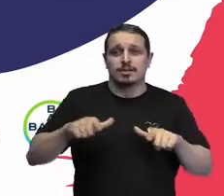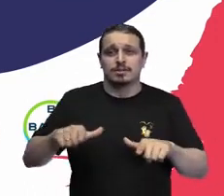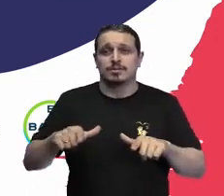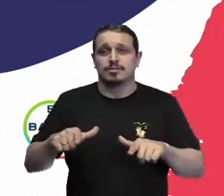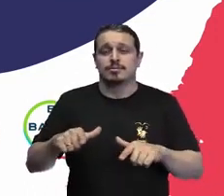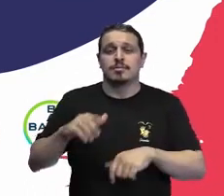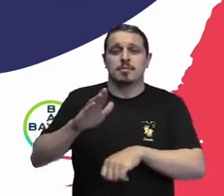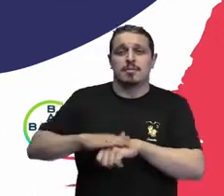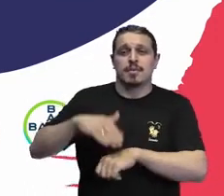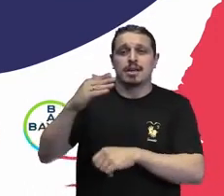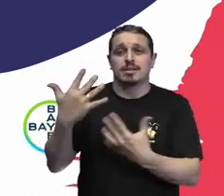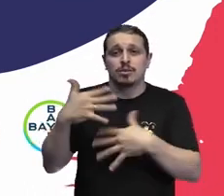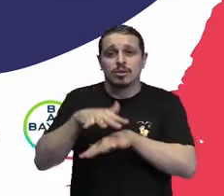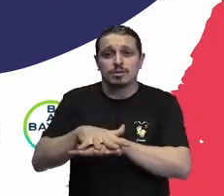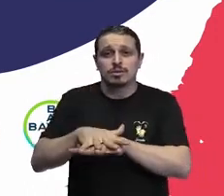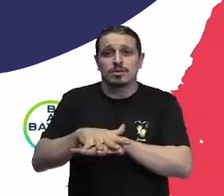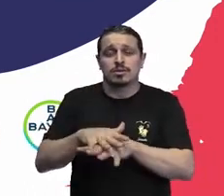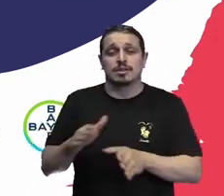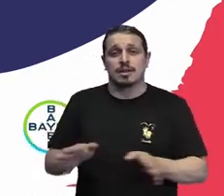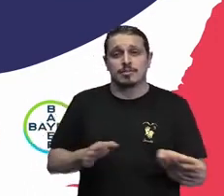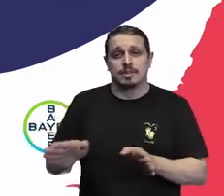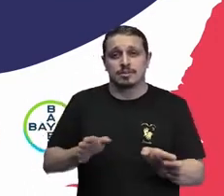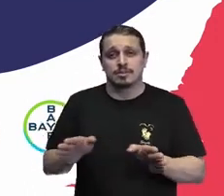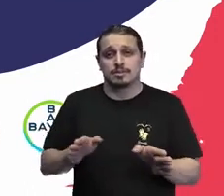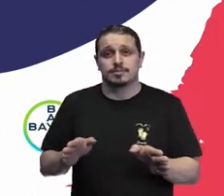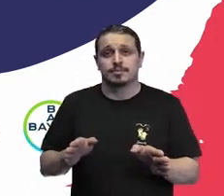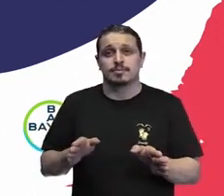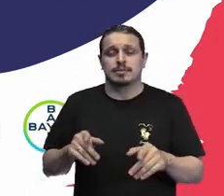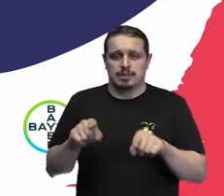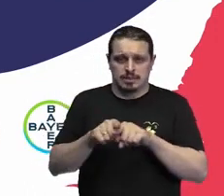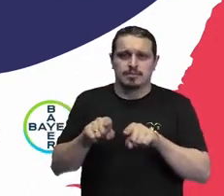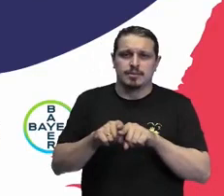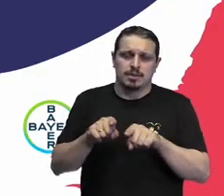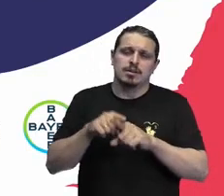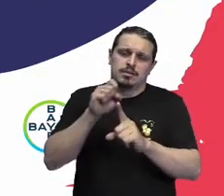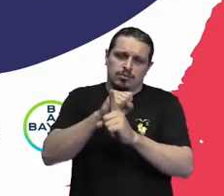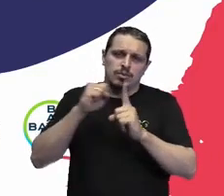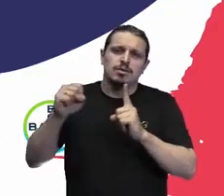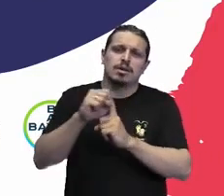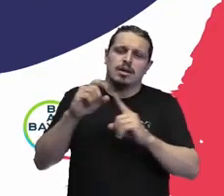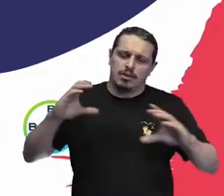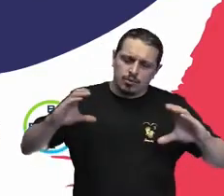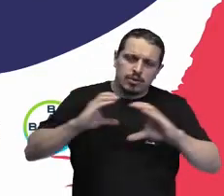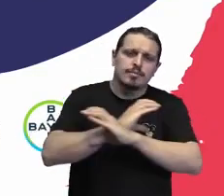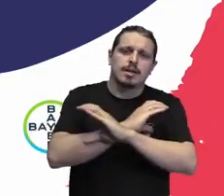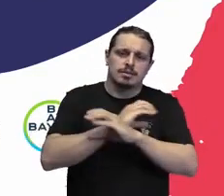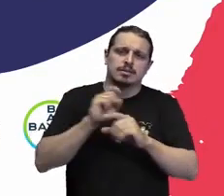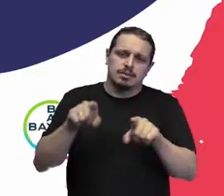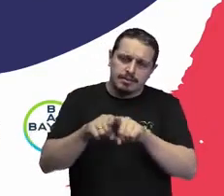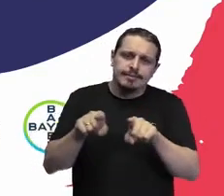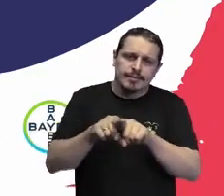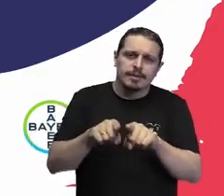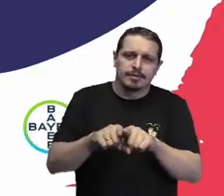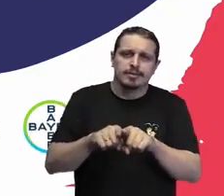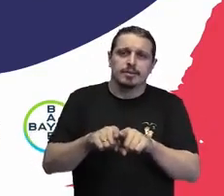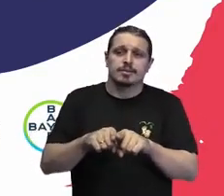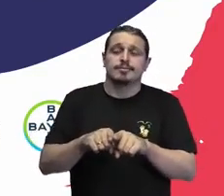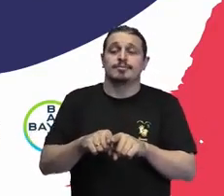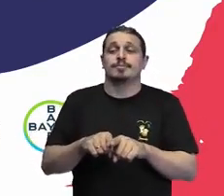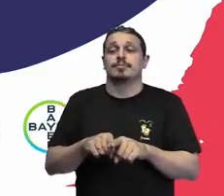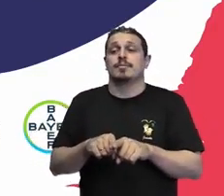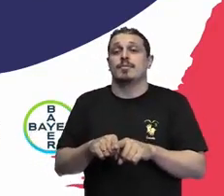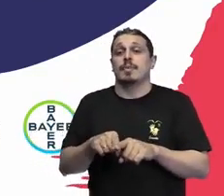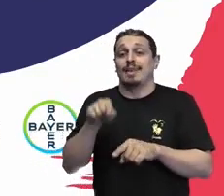e acessível, mas a sociedade como um todo não é assim e as organizações, principalmente, também estão nesse